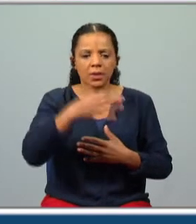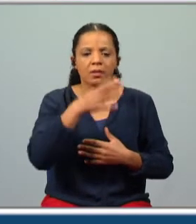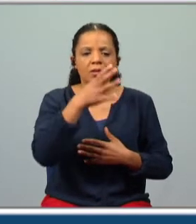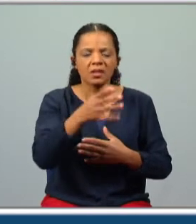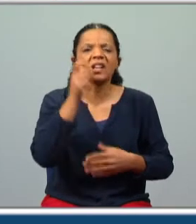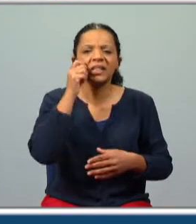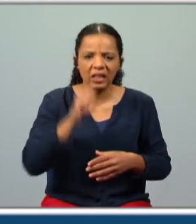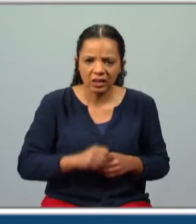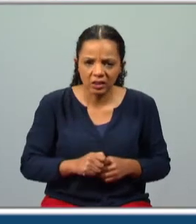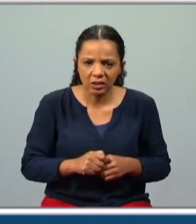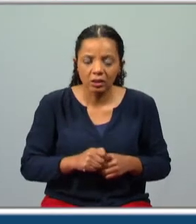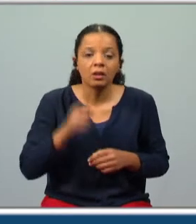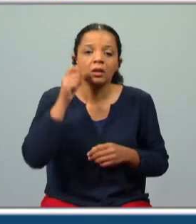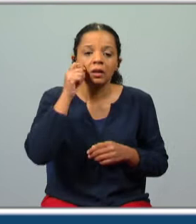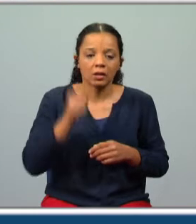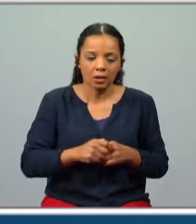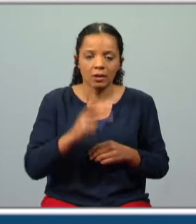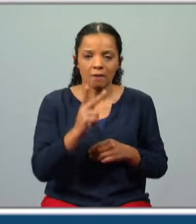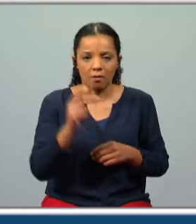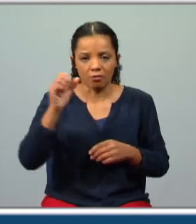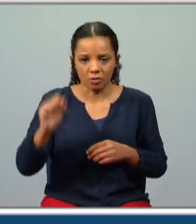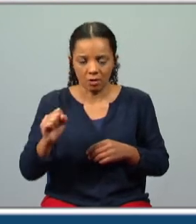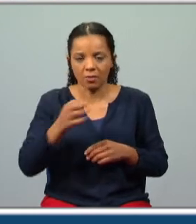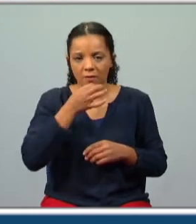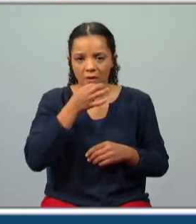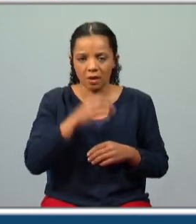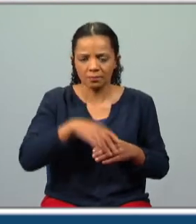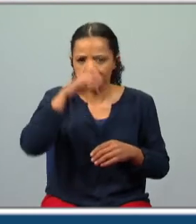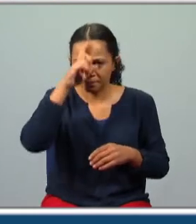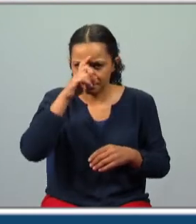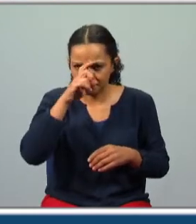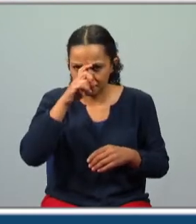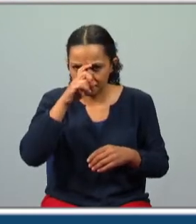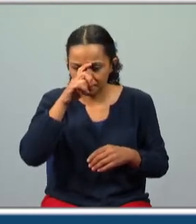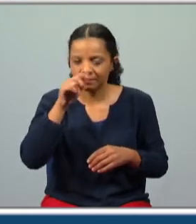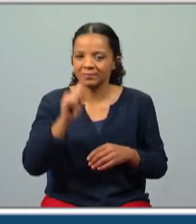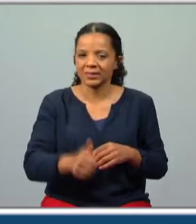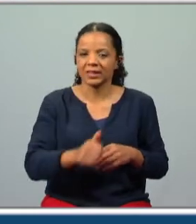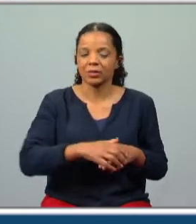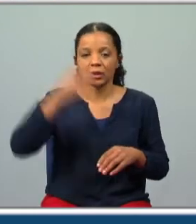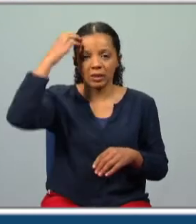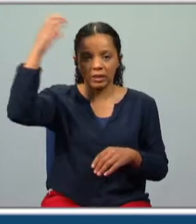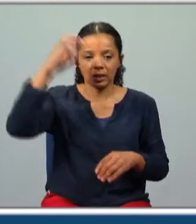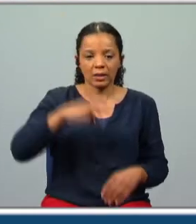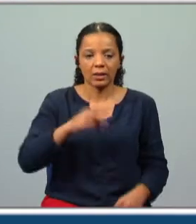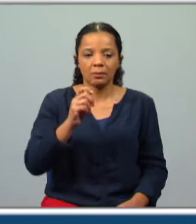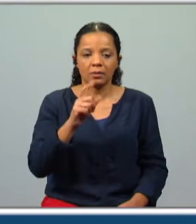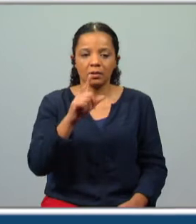-te a quem? A quem é que Vasco da Gama se está a dirigir? Vamos lá recordar. Exatamente, ao rei de Melinde.